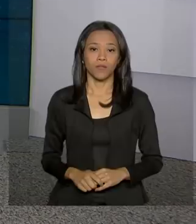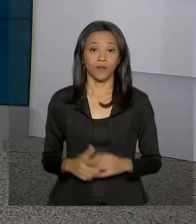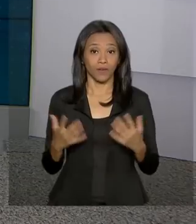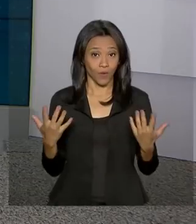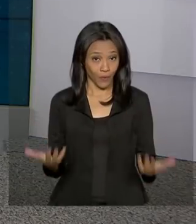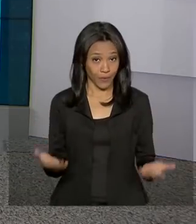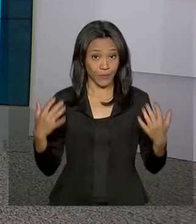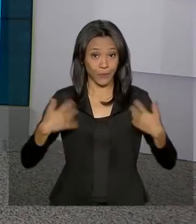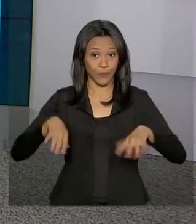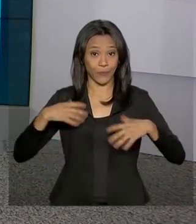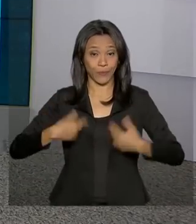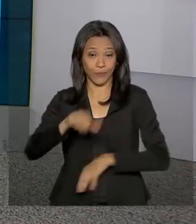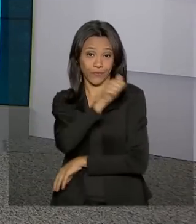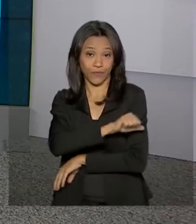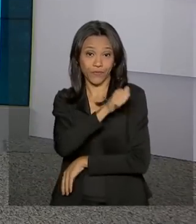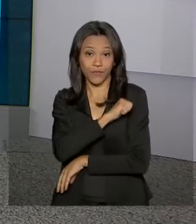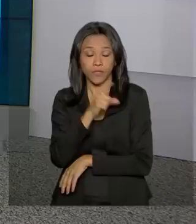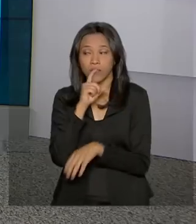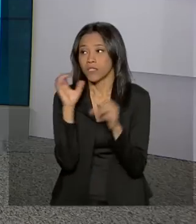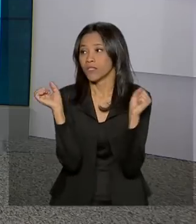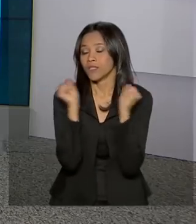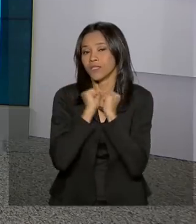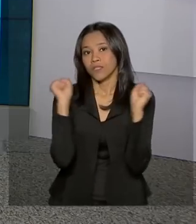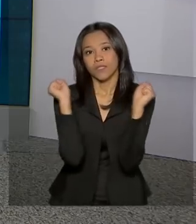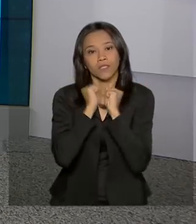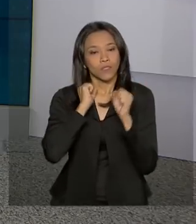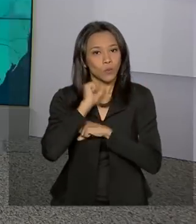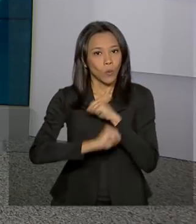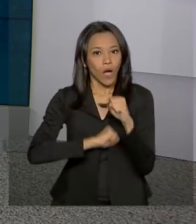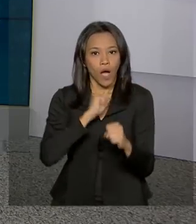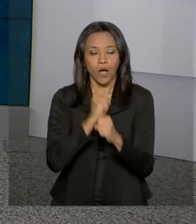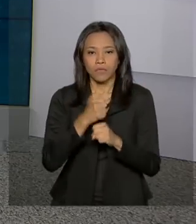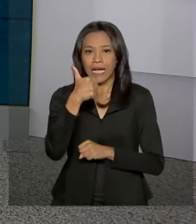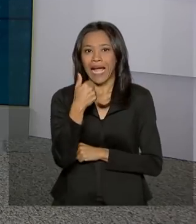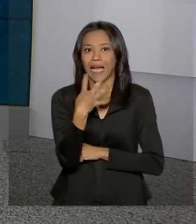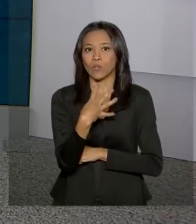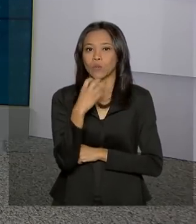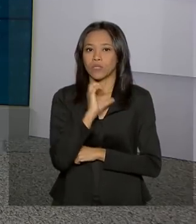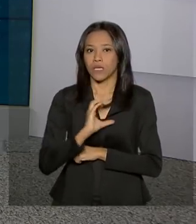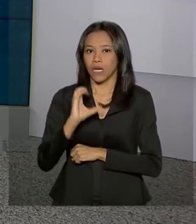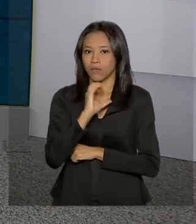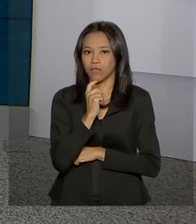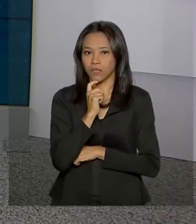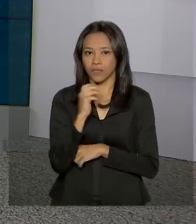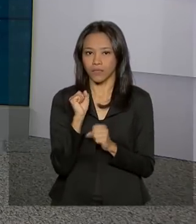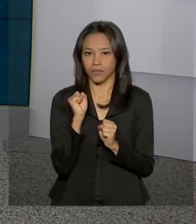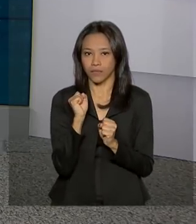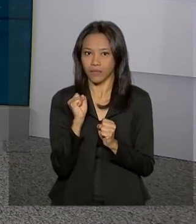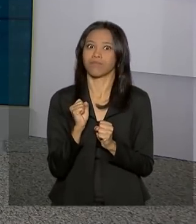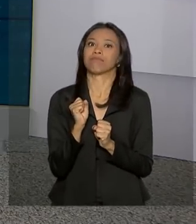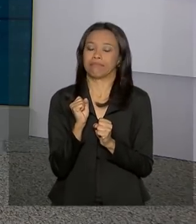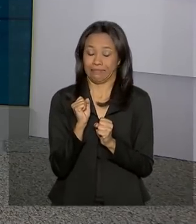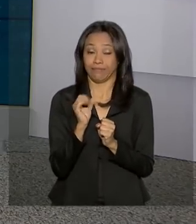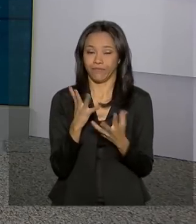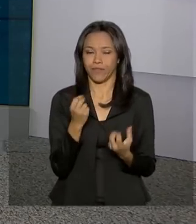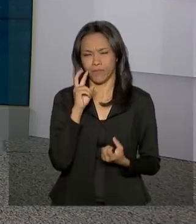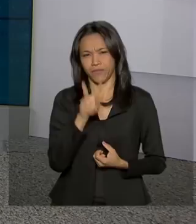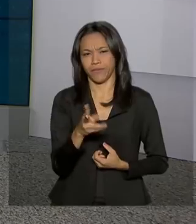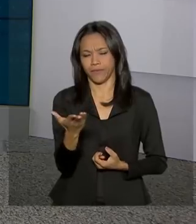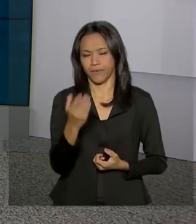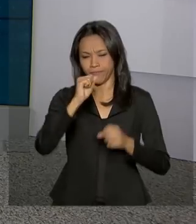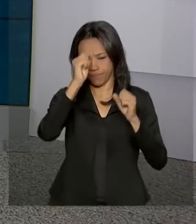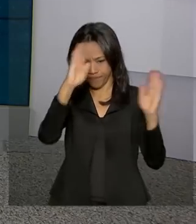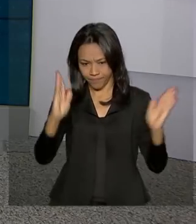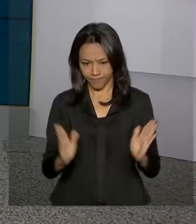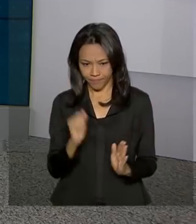Olha, o Rio de Janeiro registrou a madrugada mais gelada do ano, 14 graus. O carioca deve estar batendo o queixo, né? Vamos então aqui ao nosso mapa, olha só.